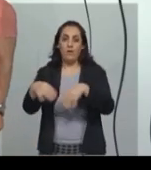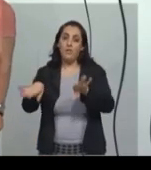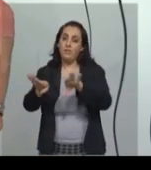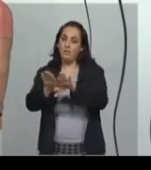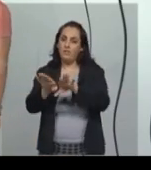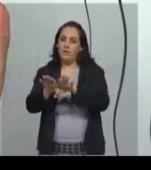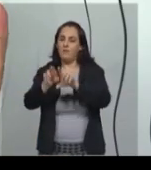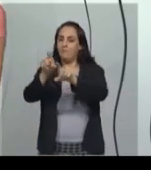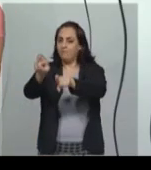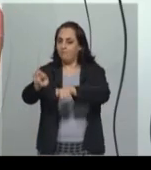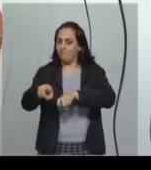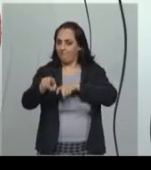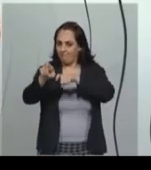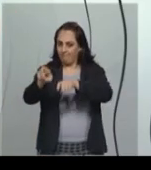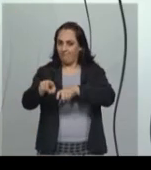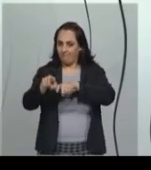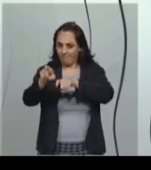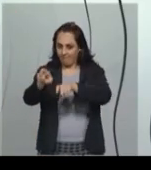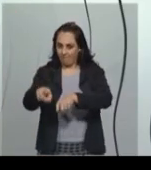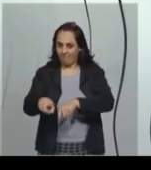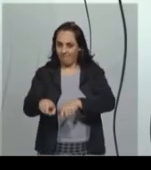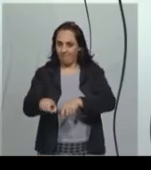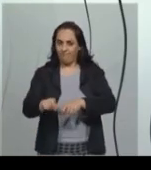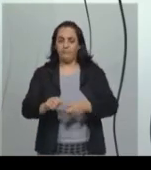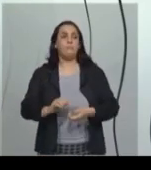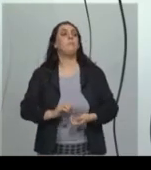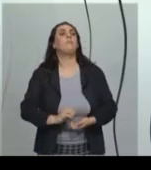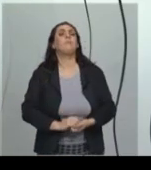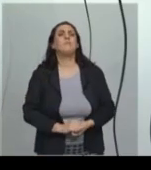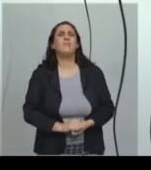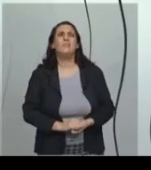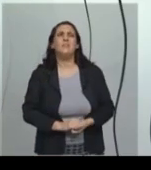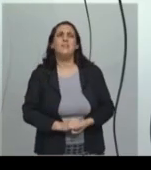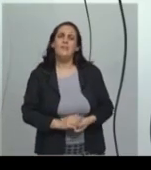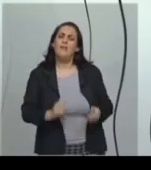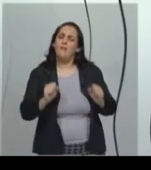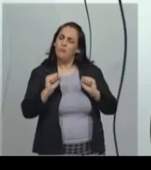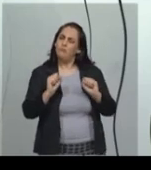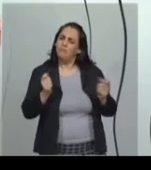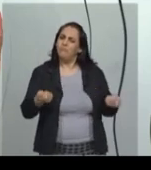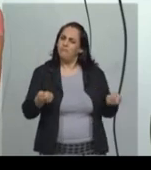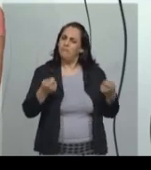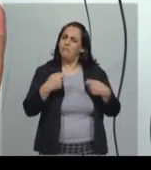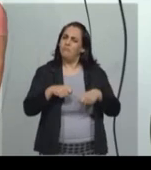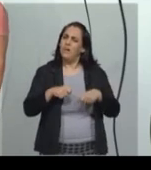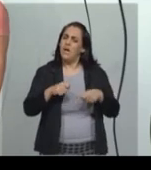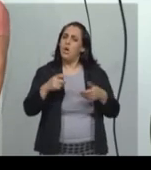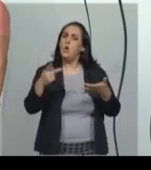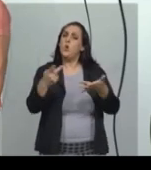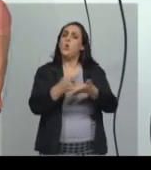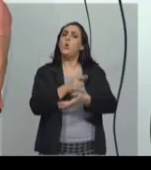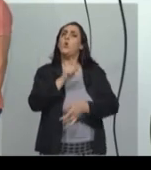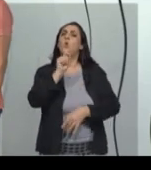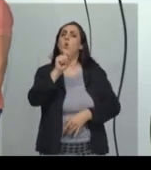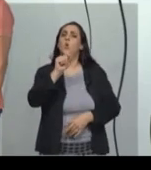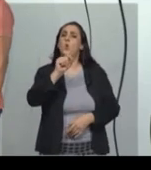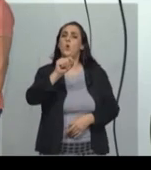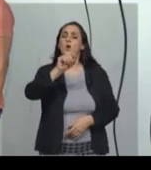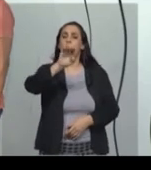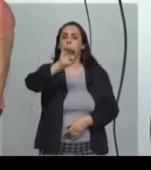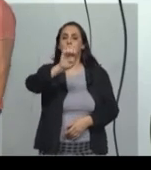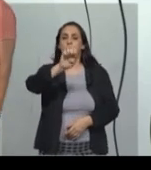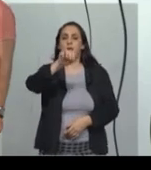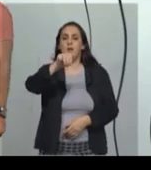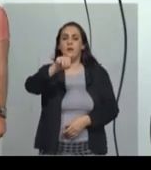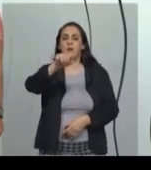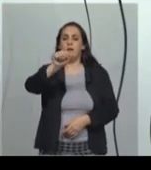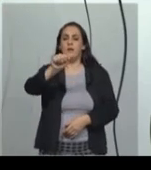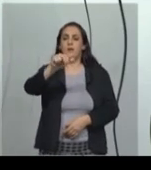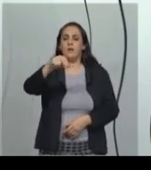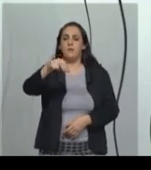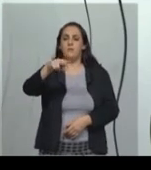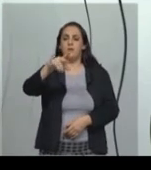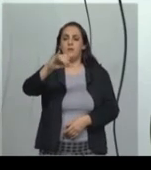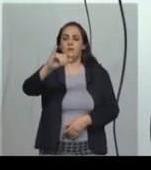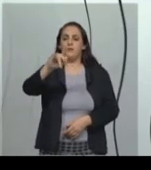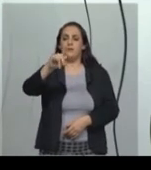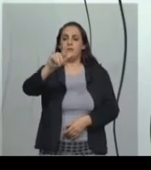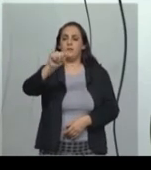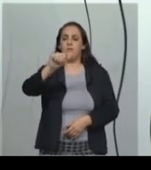a emancipação de cidades. O que é uma cidade emancipada?